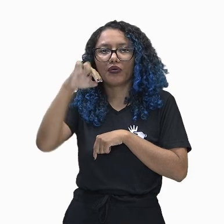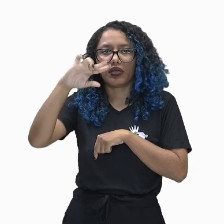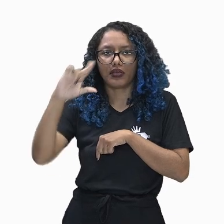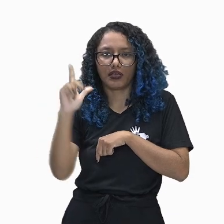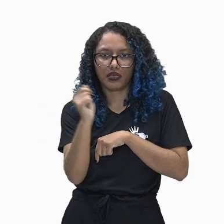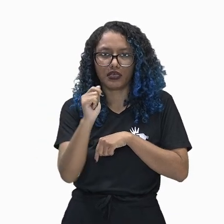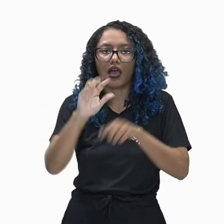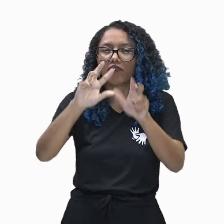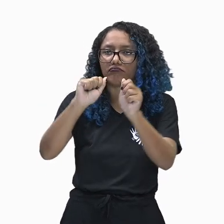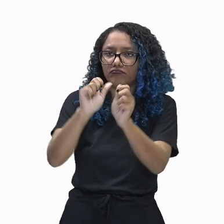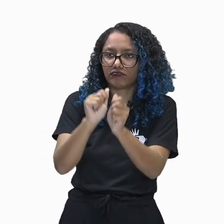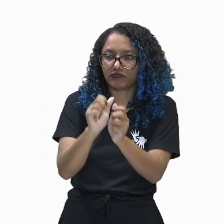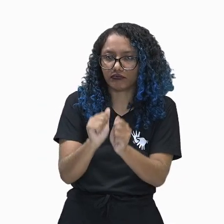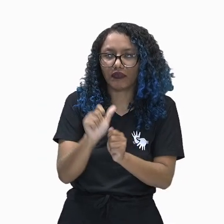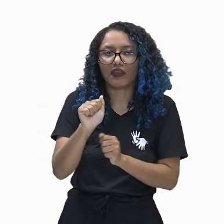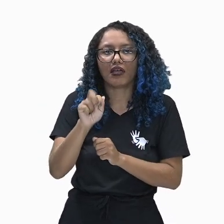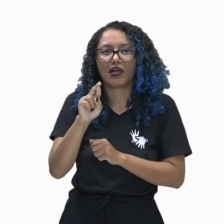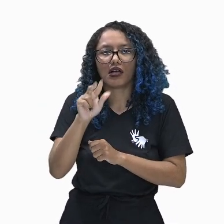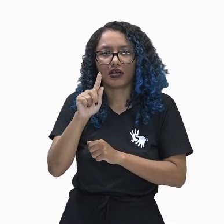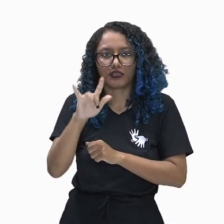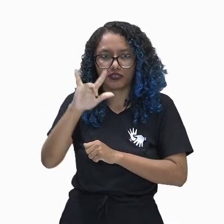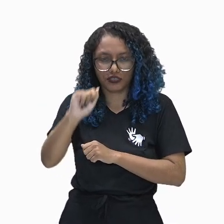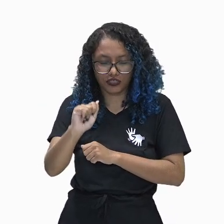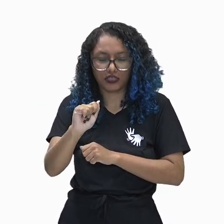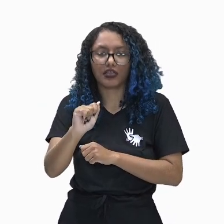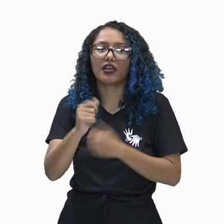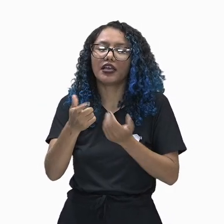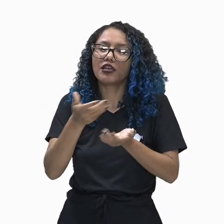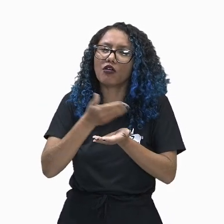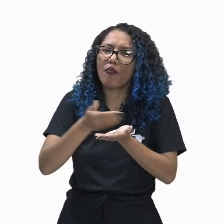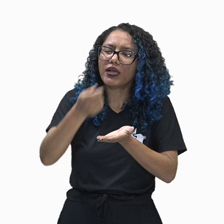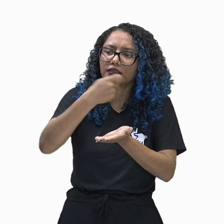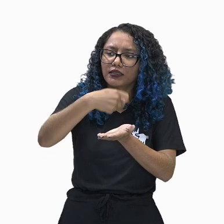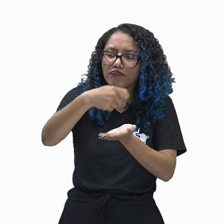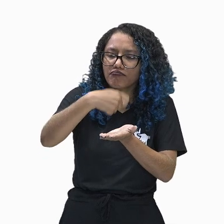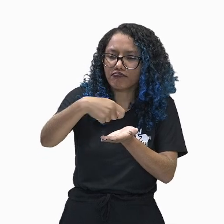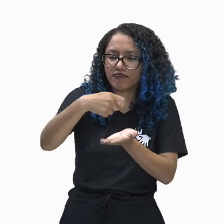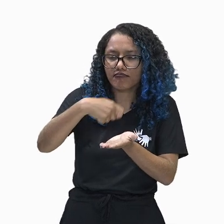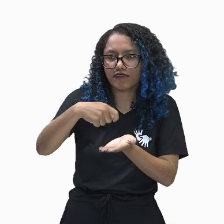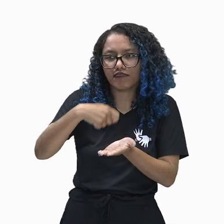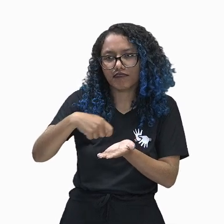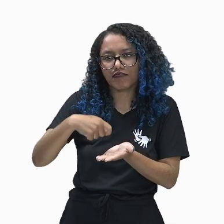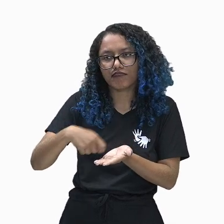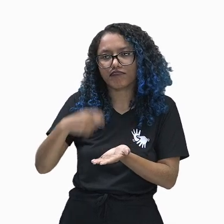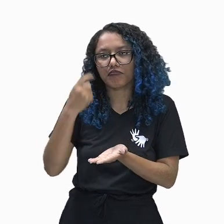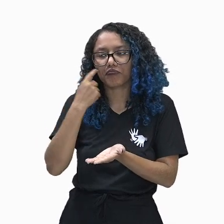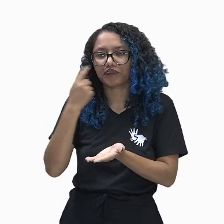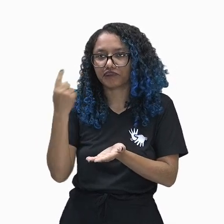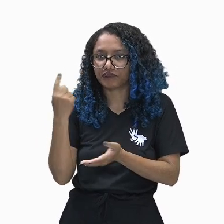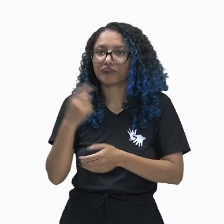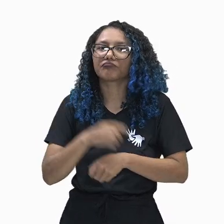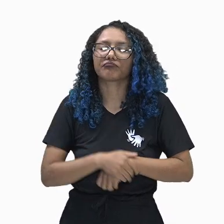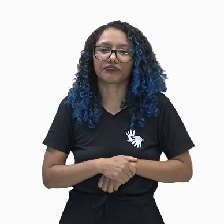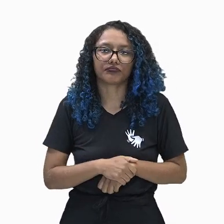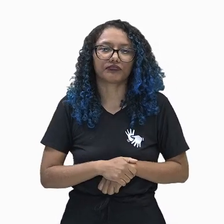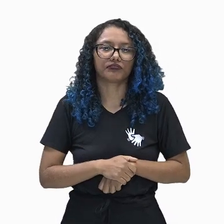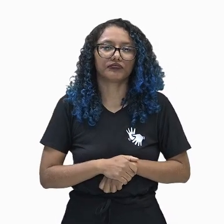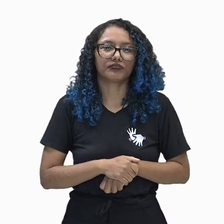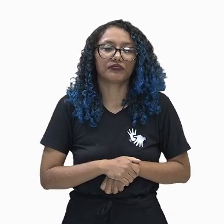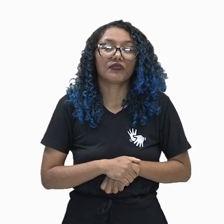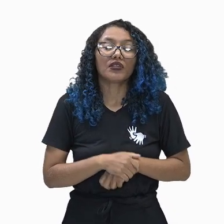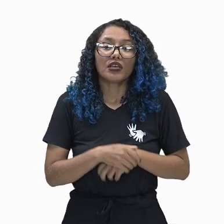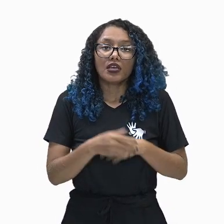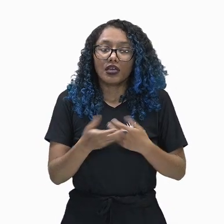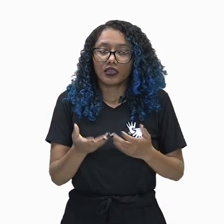argila e nós vamos então aí fazer a primeira forma de escrita que é então a escrita cuneiforme. Embora os membros